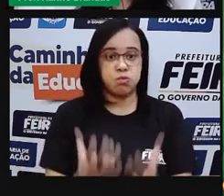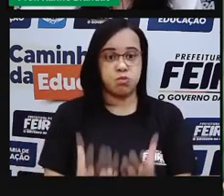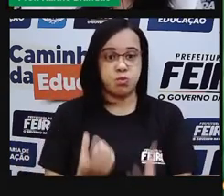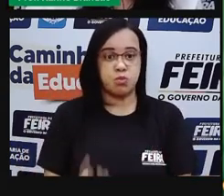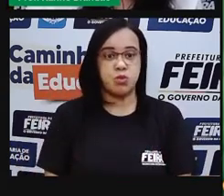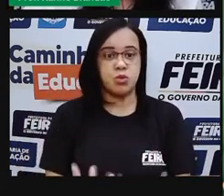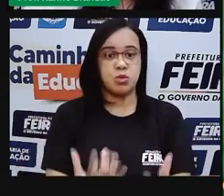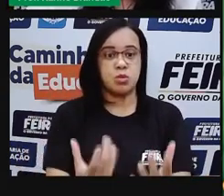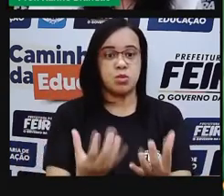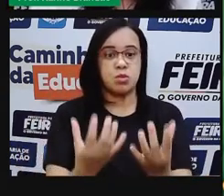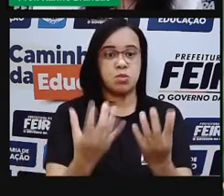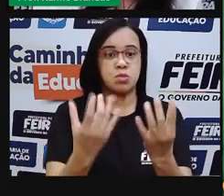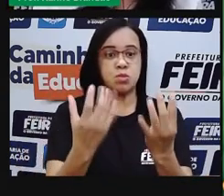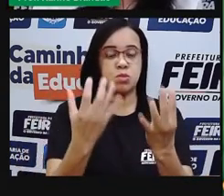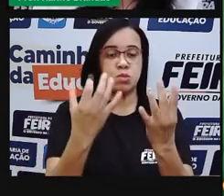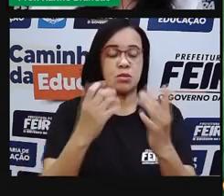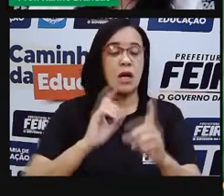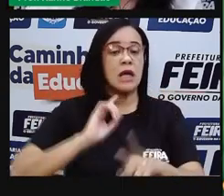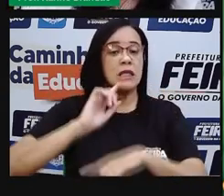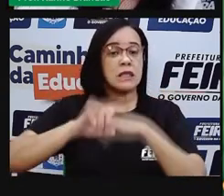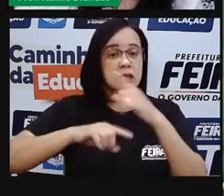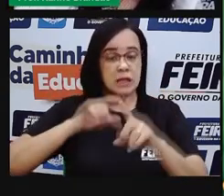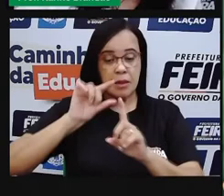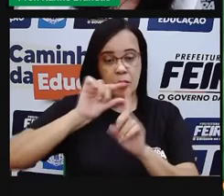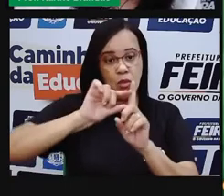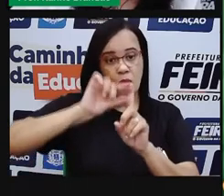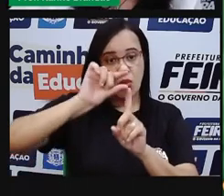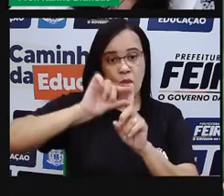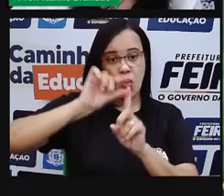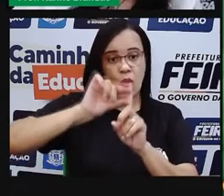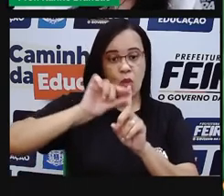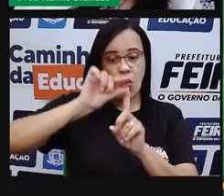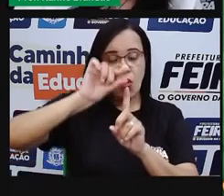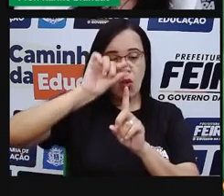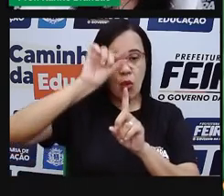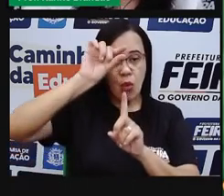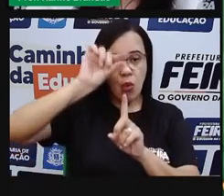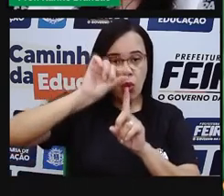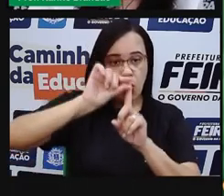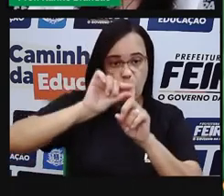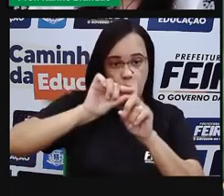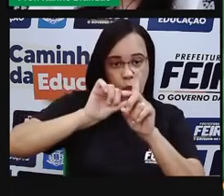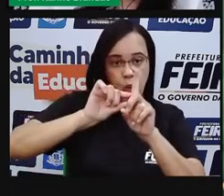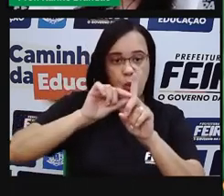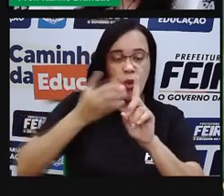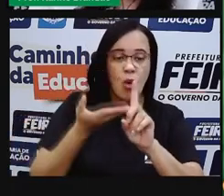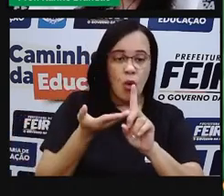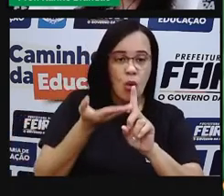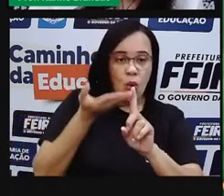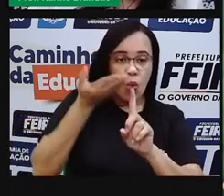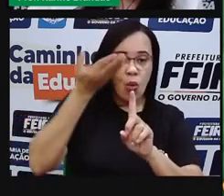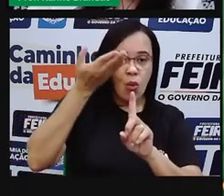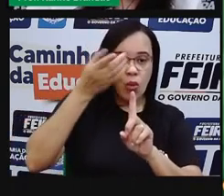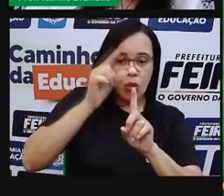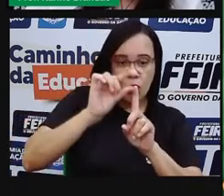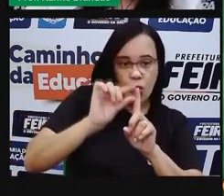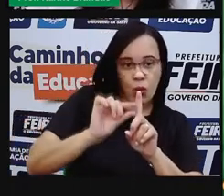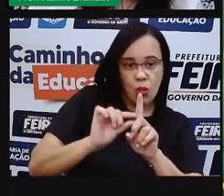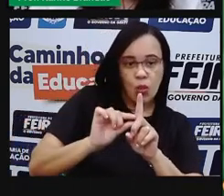quando está diminuindo a temperatura, a gente tem do gasoso para o líquido,